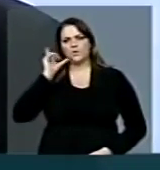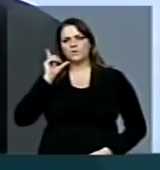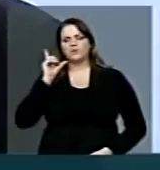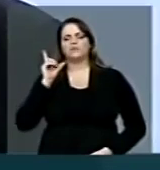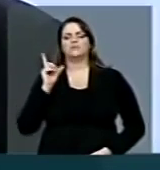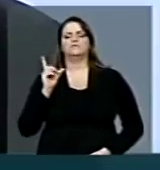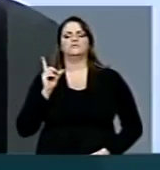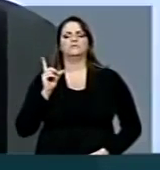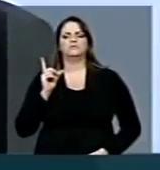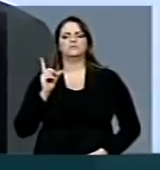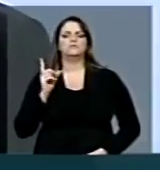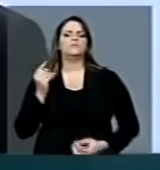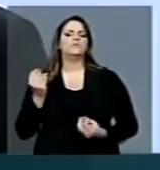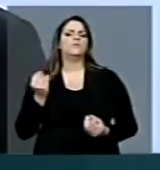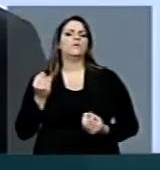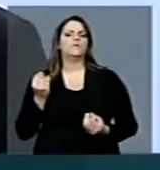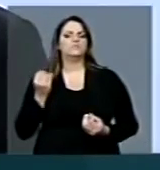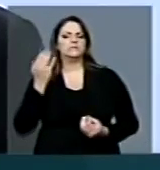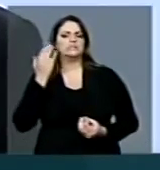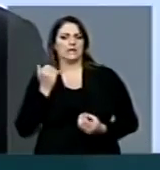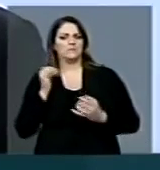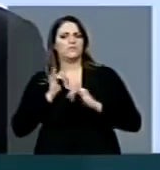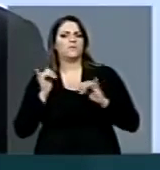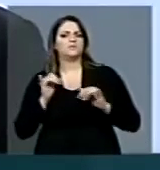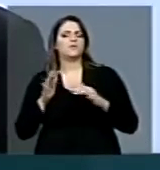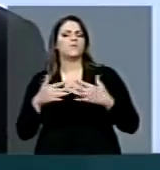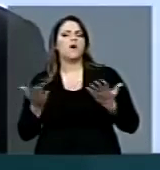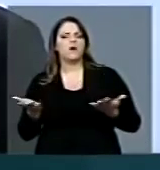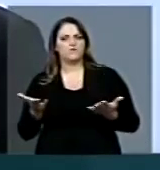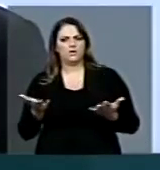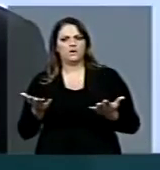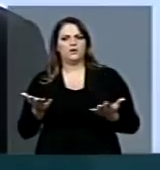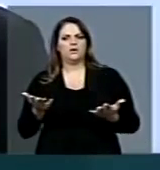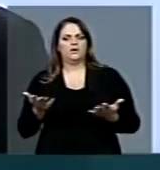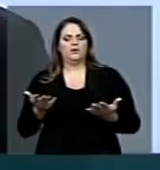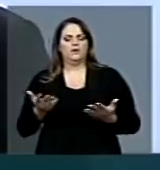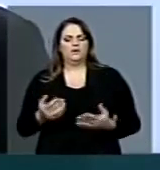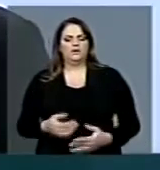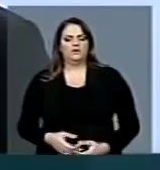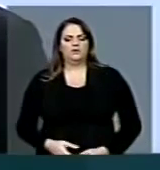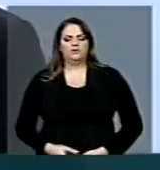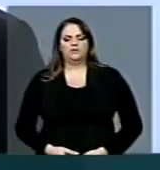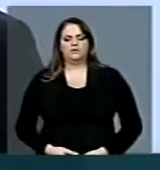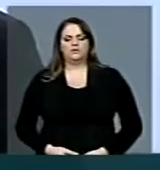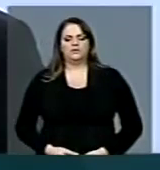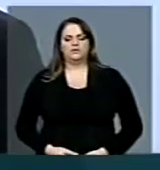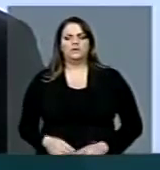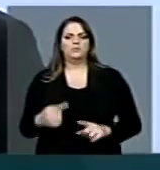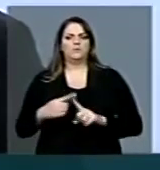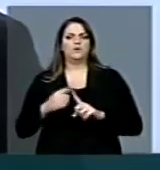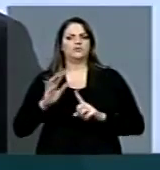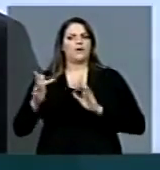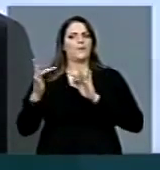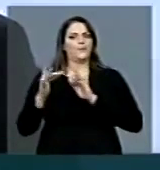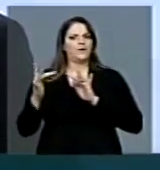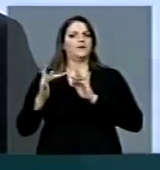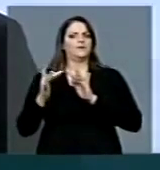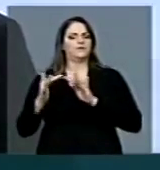Quais informações nós já tivemos em função desses contatos?